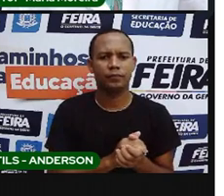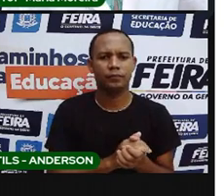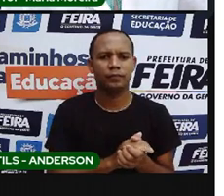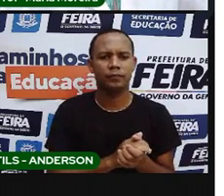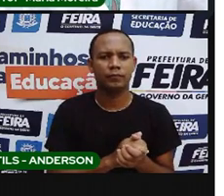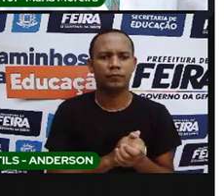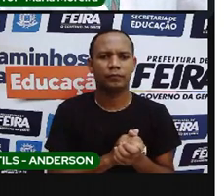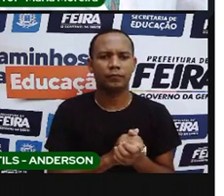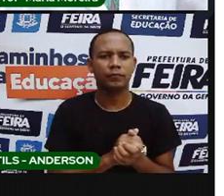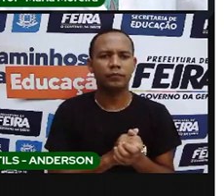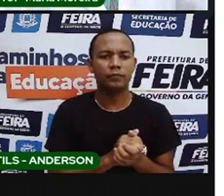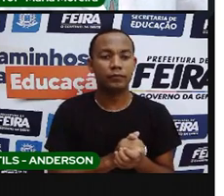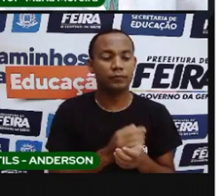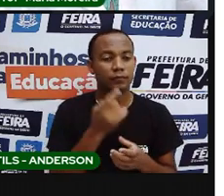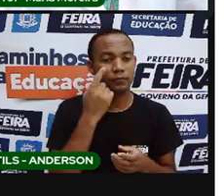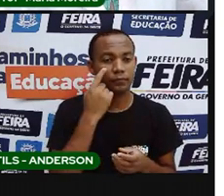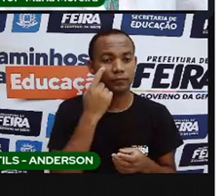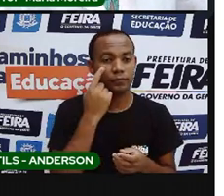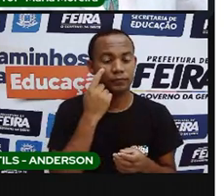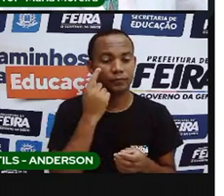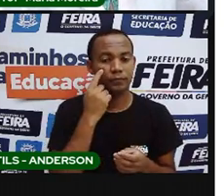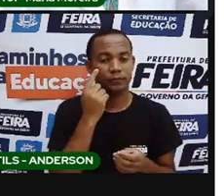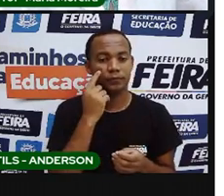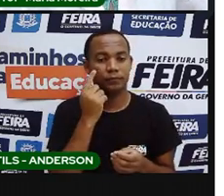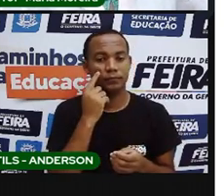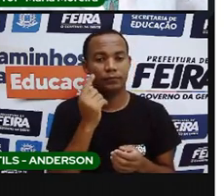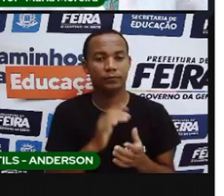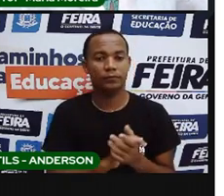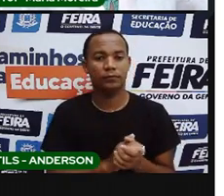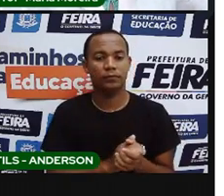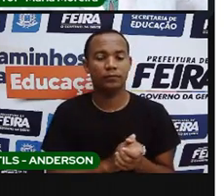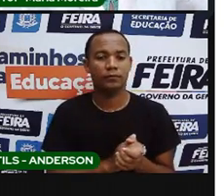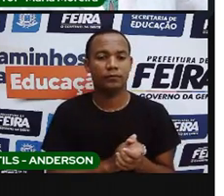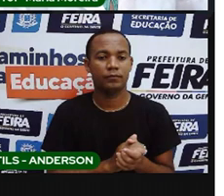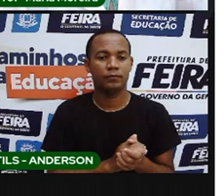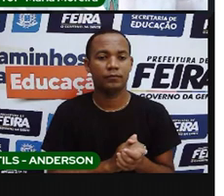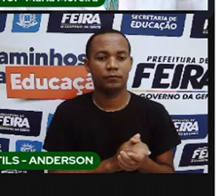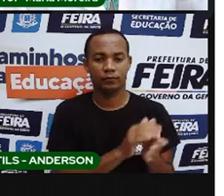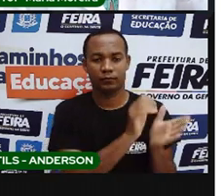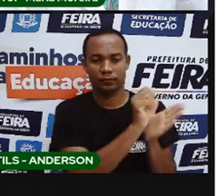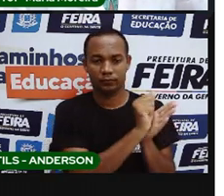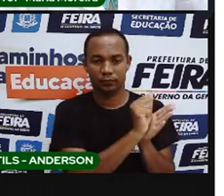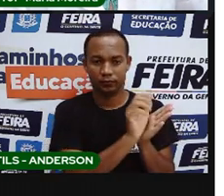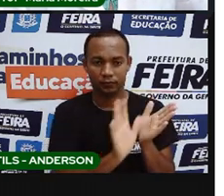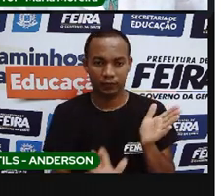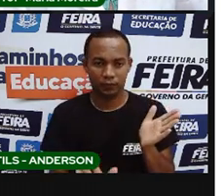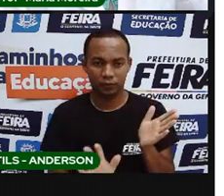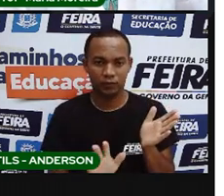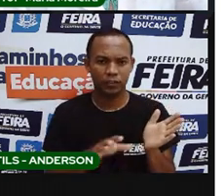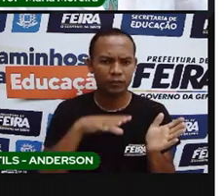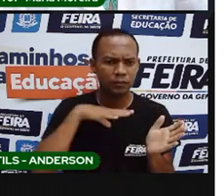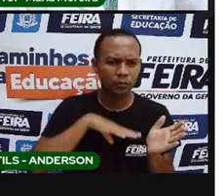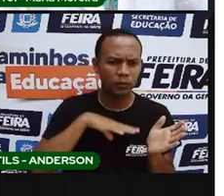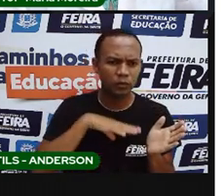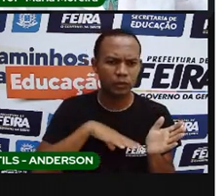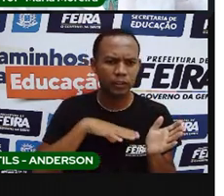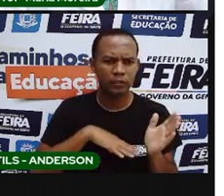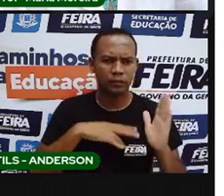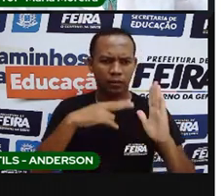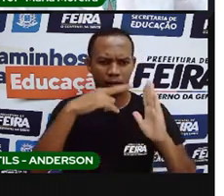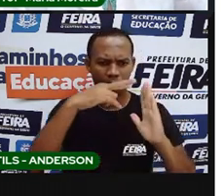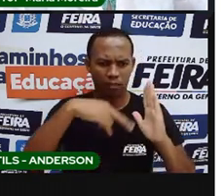Bom, vamos à nossa atividade, né? Atividade de segunda-feira, linguagem, leia o texto.